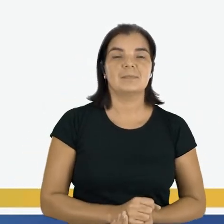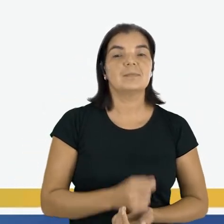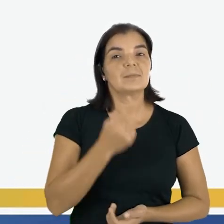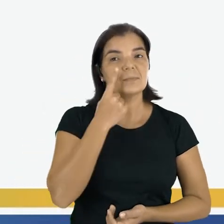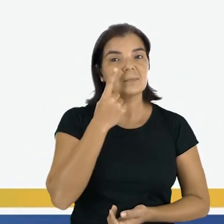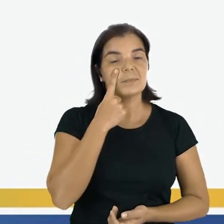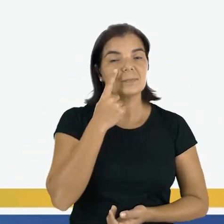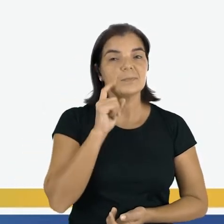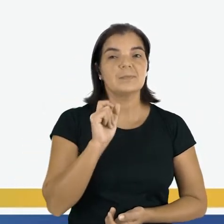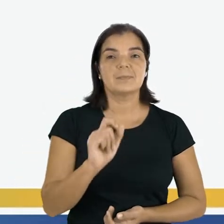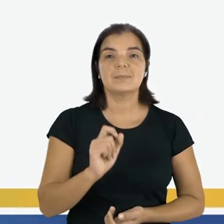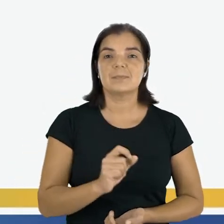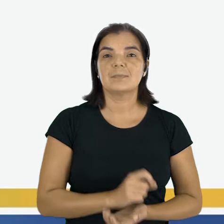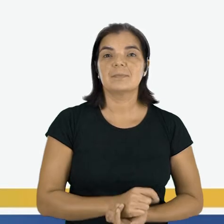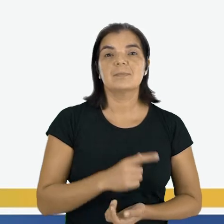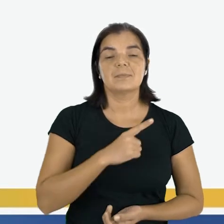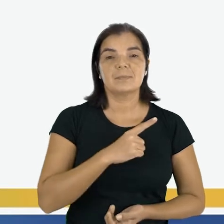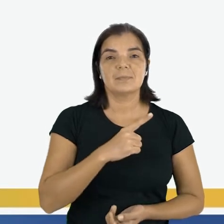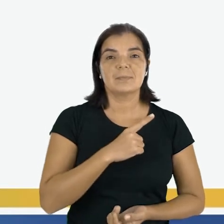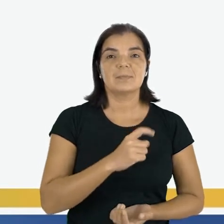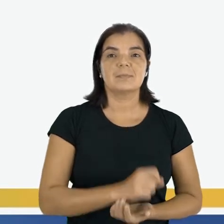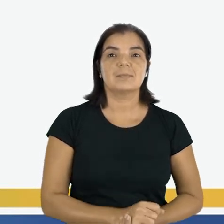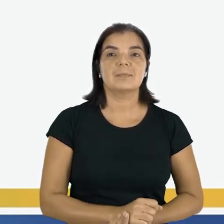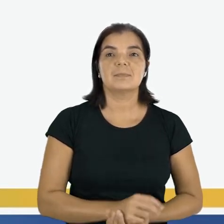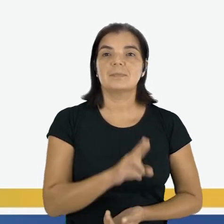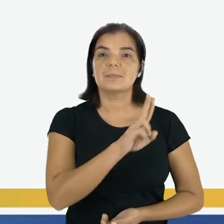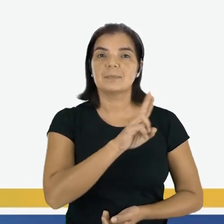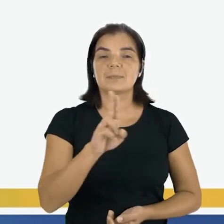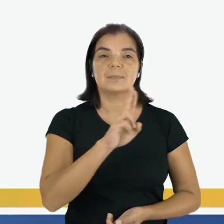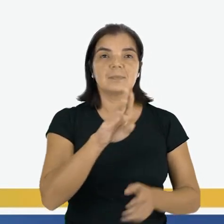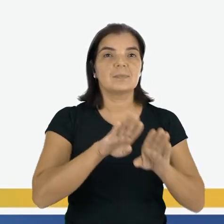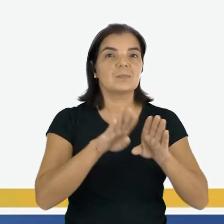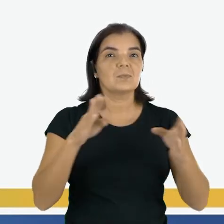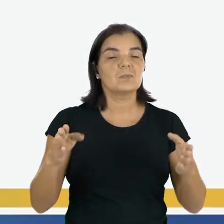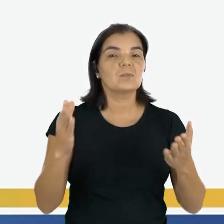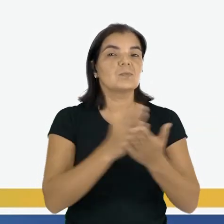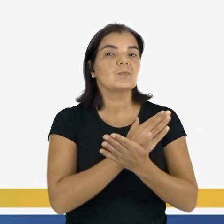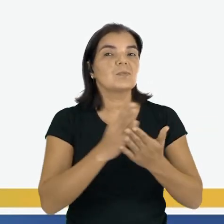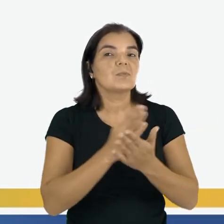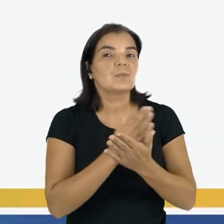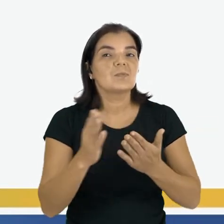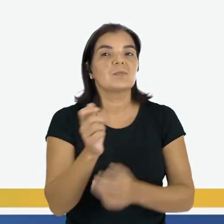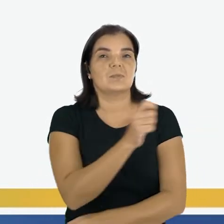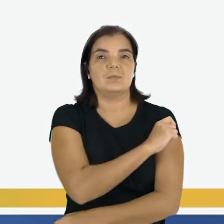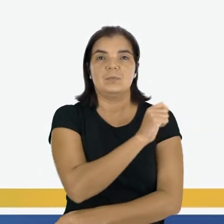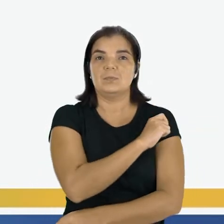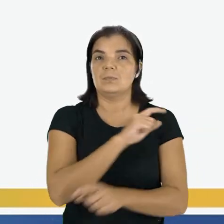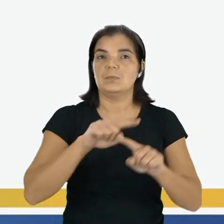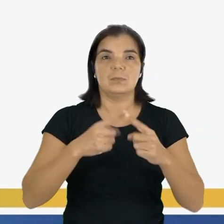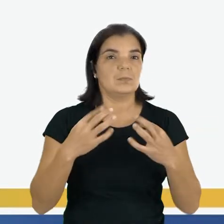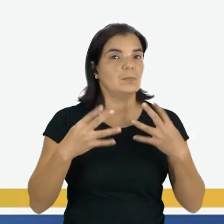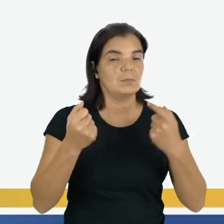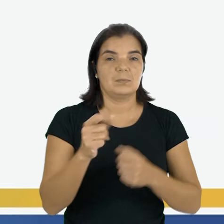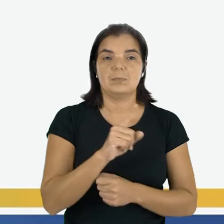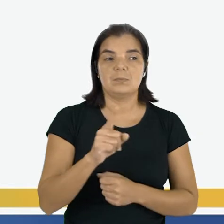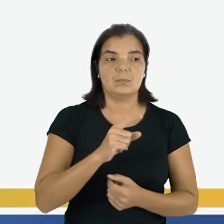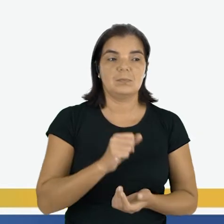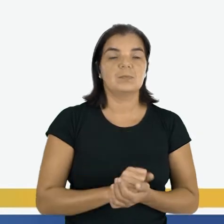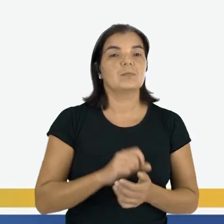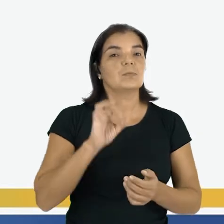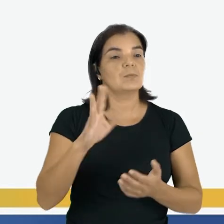Vamos observar que tem o nome na mesa de alguns alunos. Não são de todos os alunos.